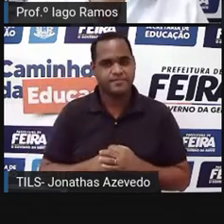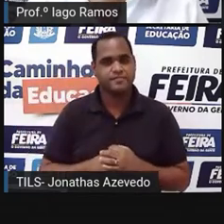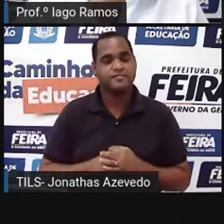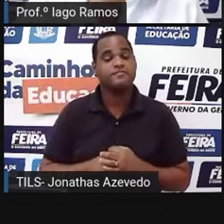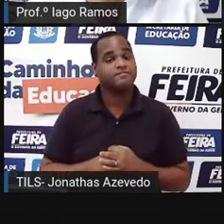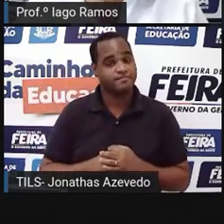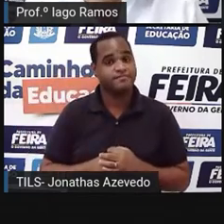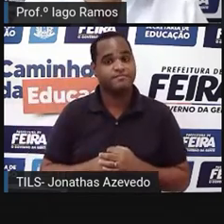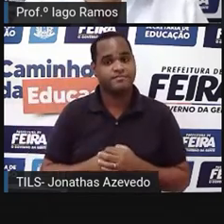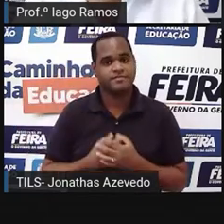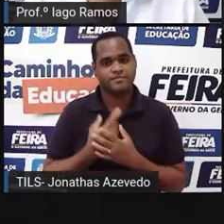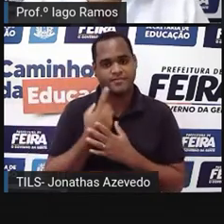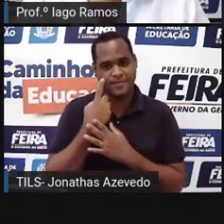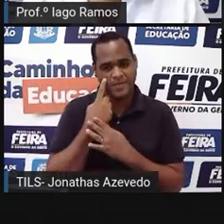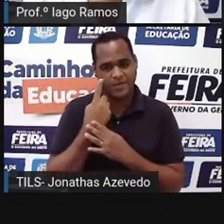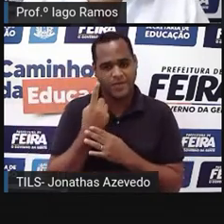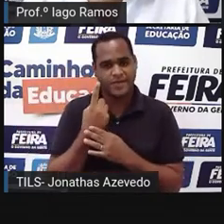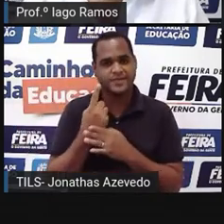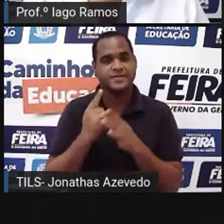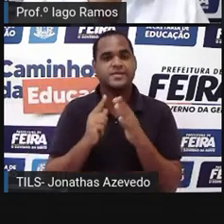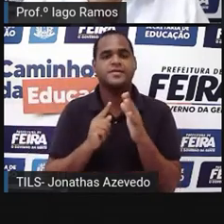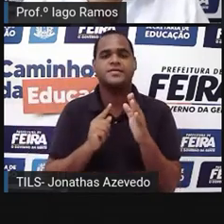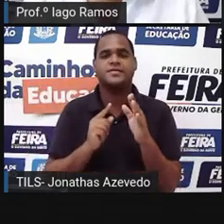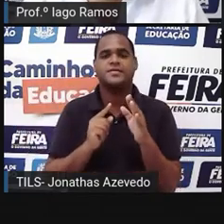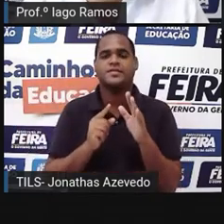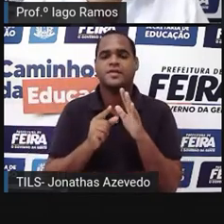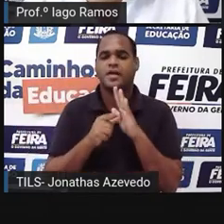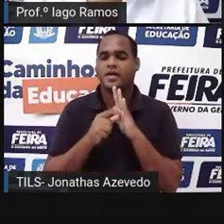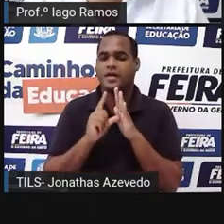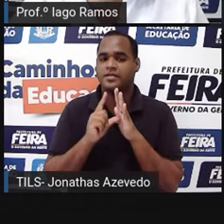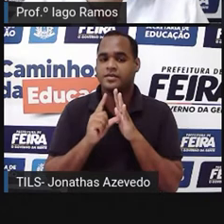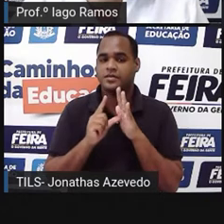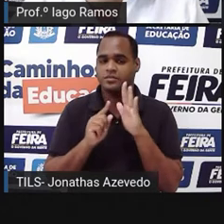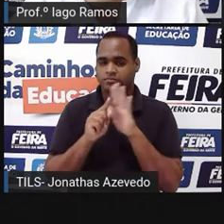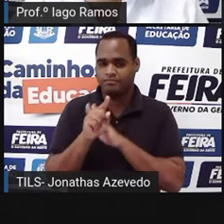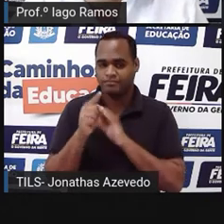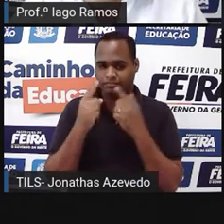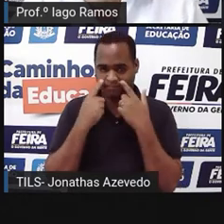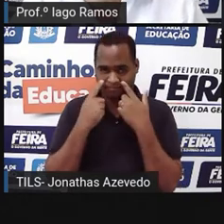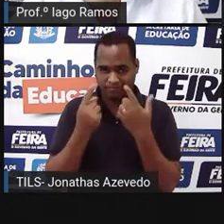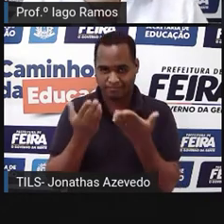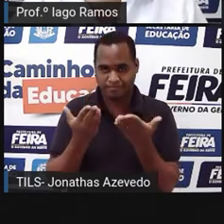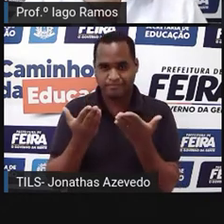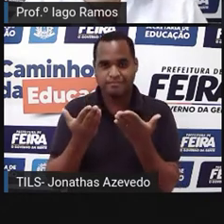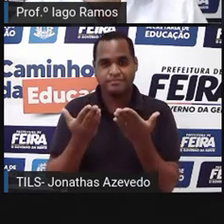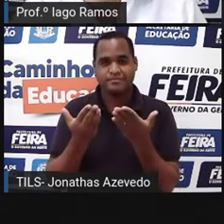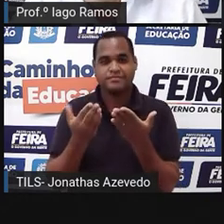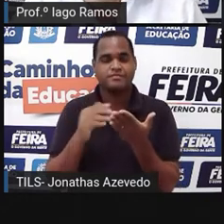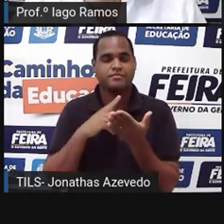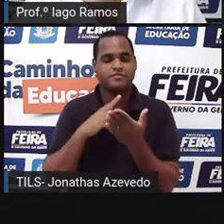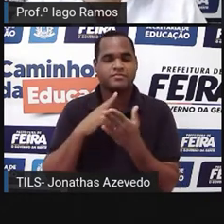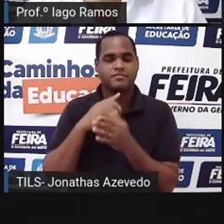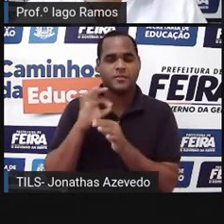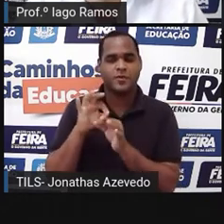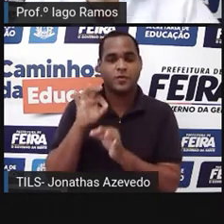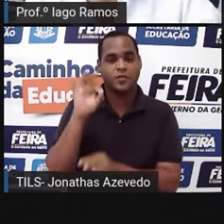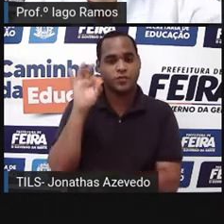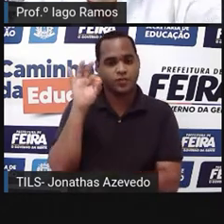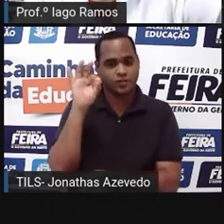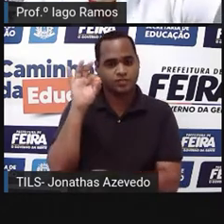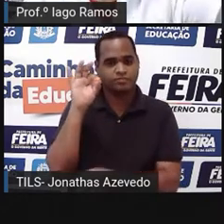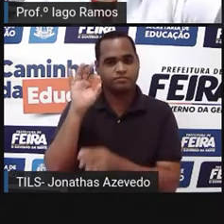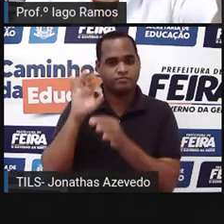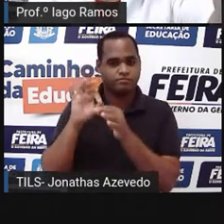Aí, pergunta, Então, antes da pergunta, olha só, eu estou marcando ali na figura a altura do edifício, né?